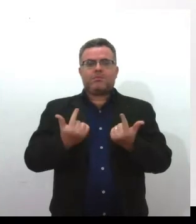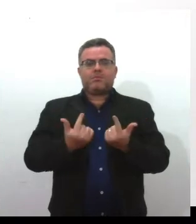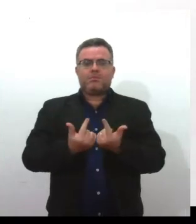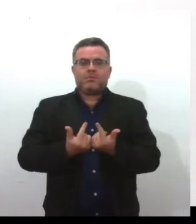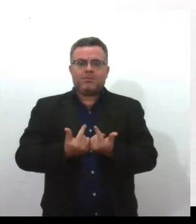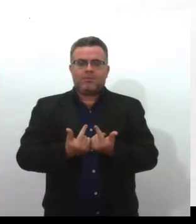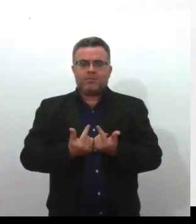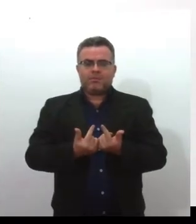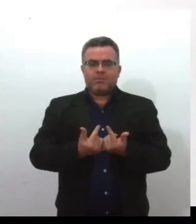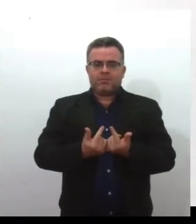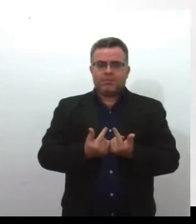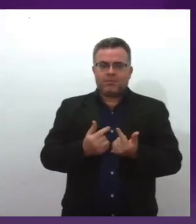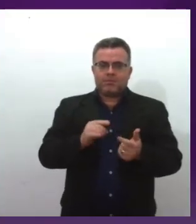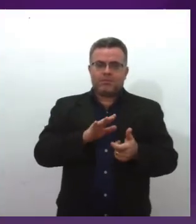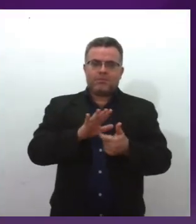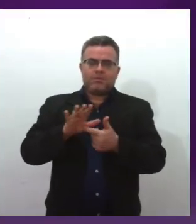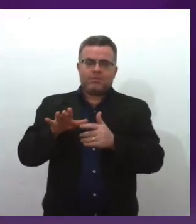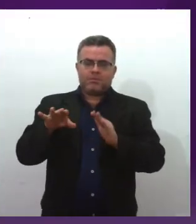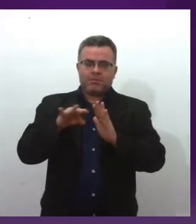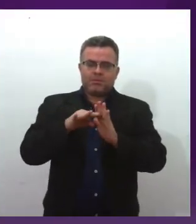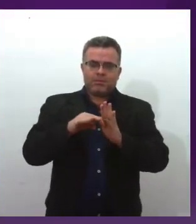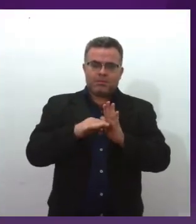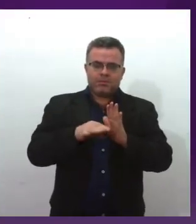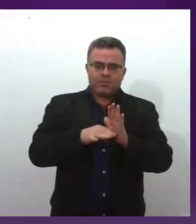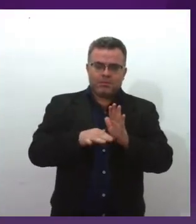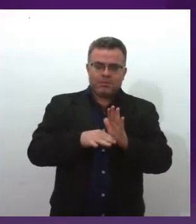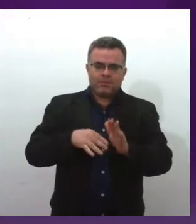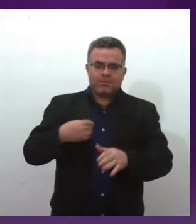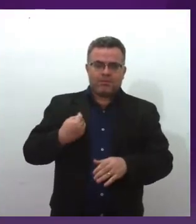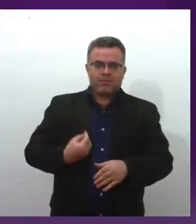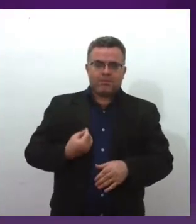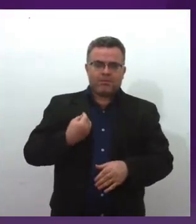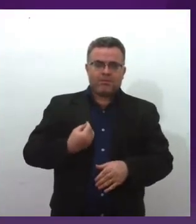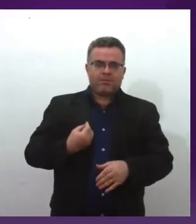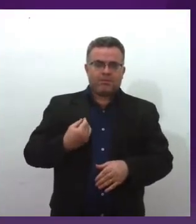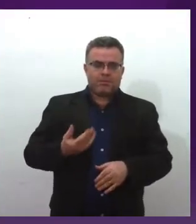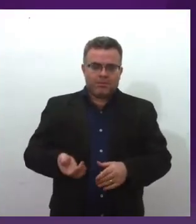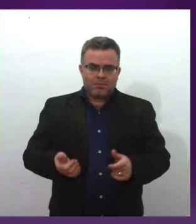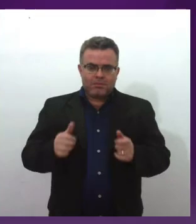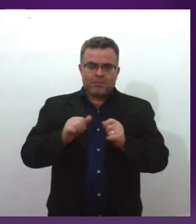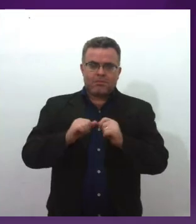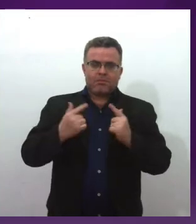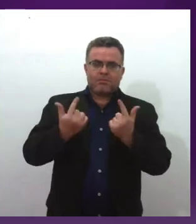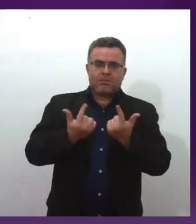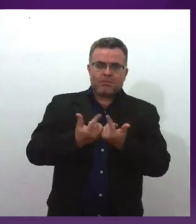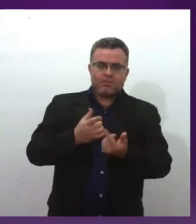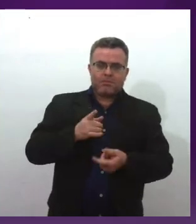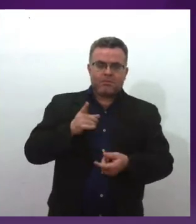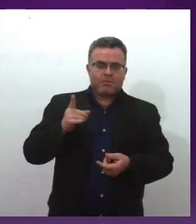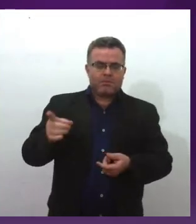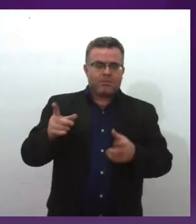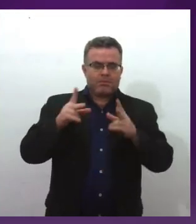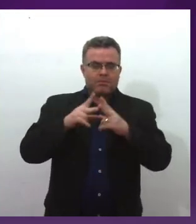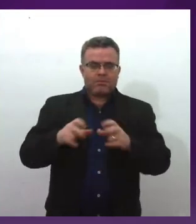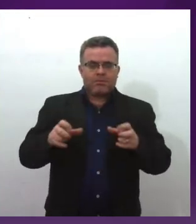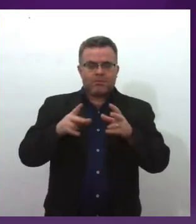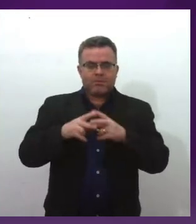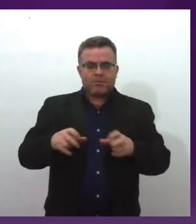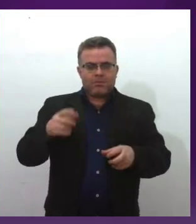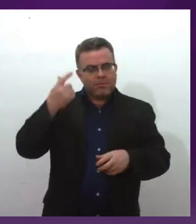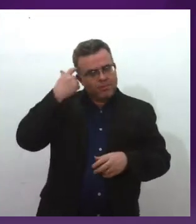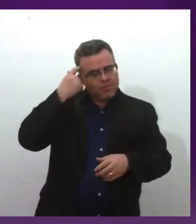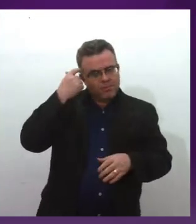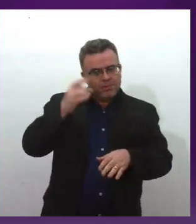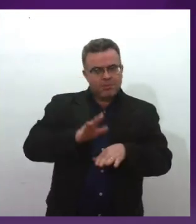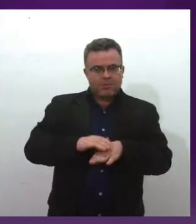o nome de um programa existente na Assembleia Legislativa do Estado de Santa Catarina, que eu coordenei, o programa